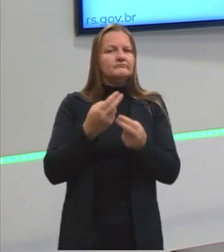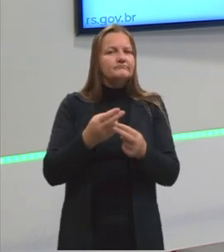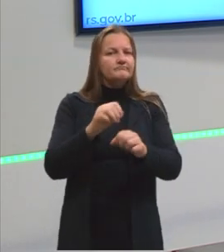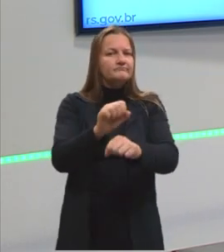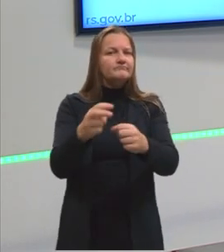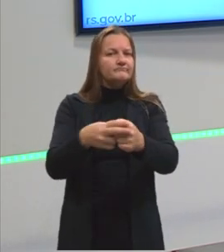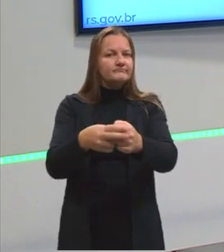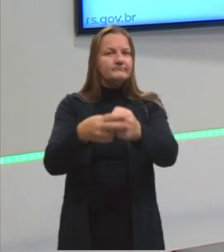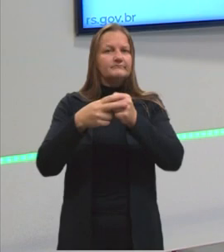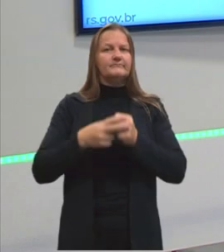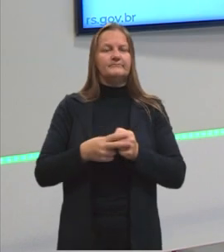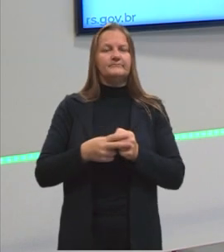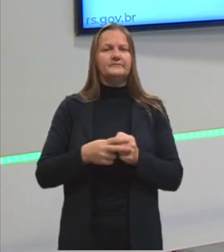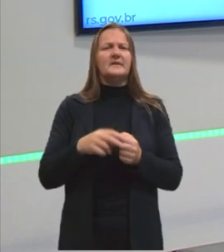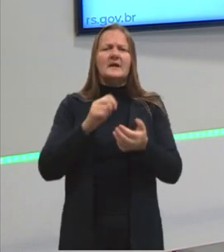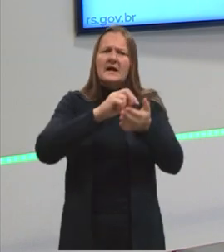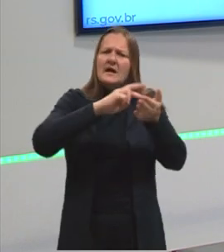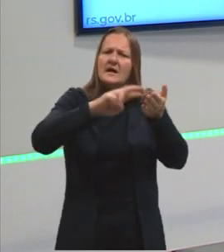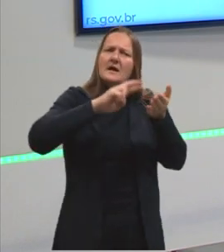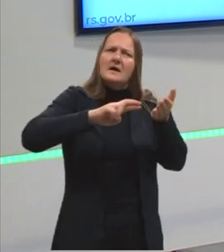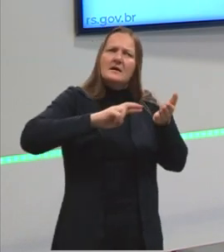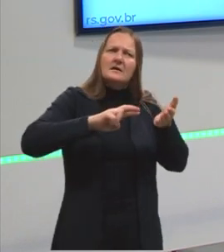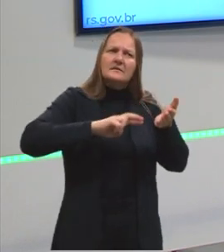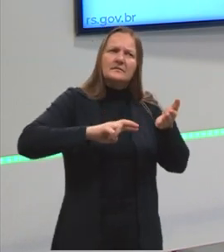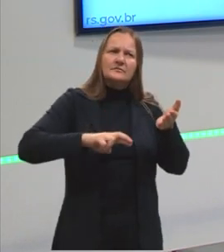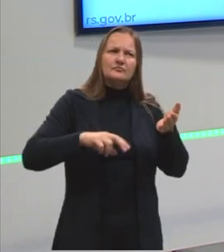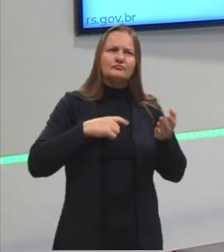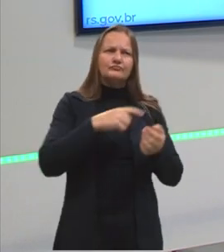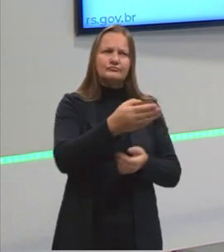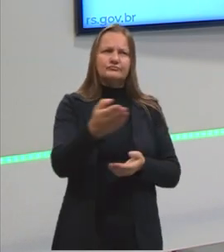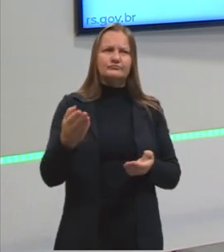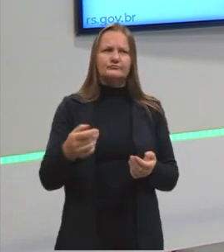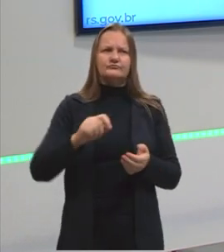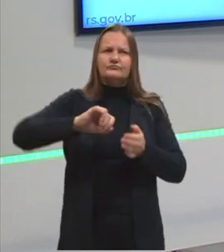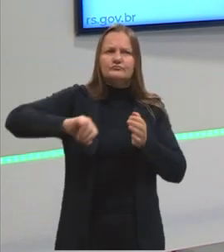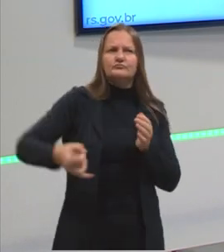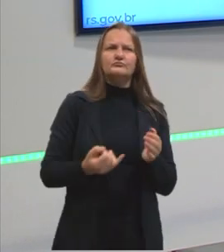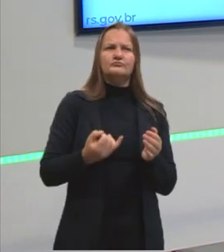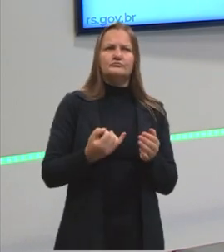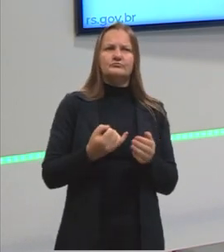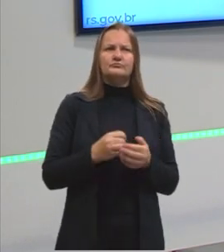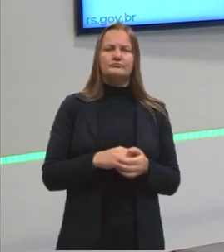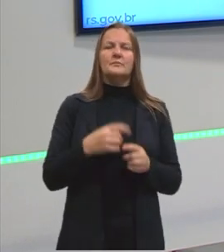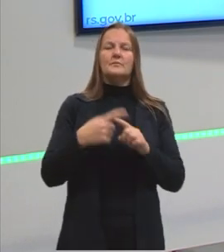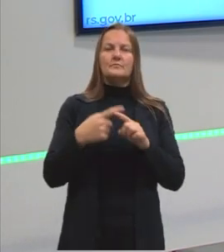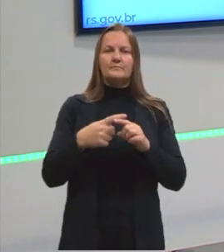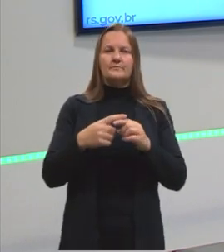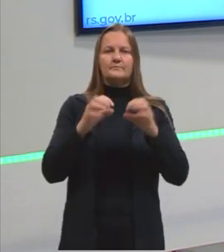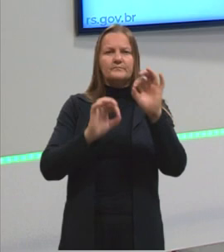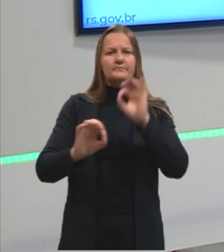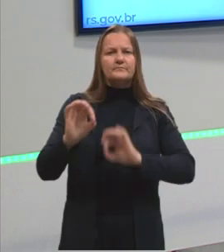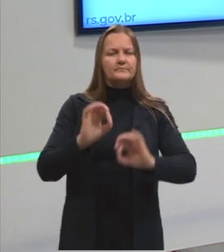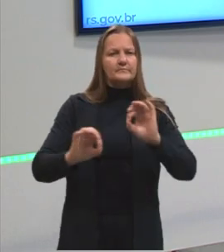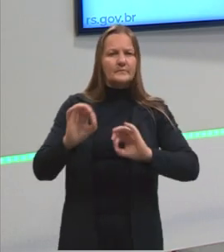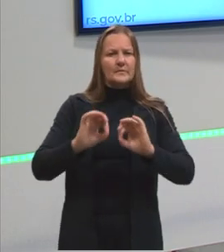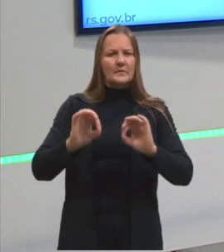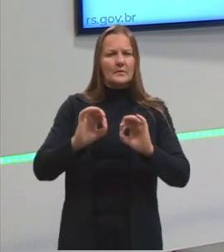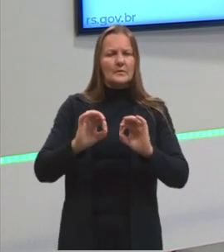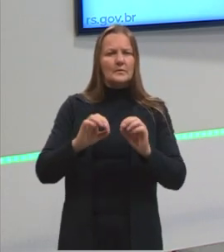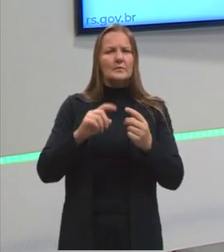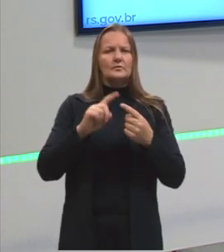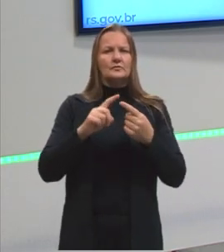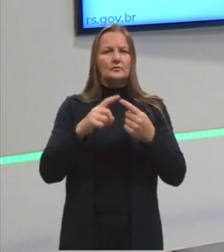na redação de vocês, quando vocês forem escrever e argumentar? Sujeitos agentes e sujeitos